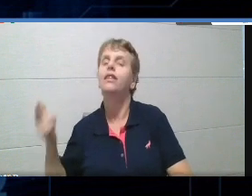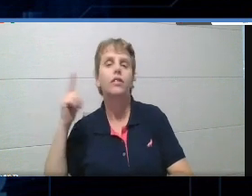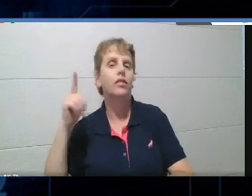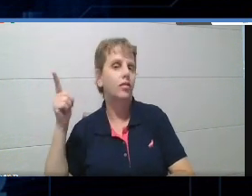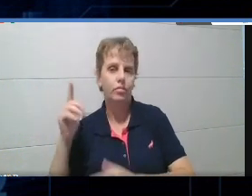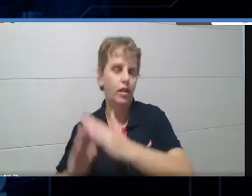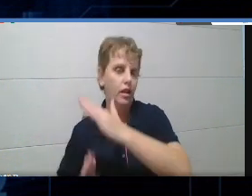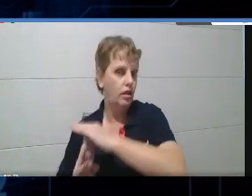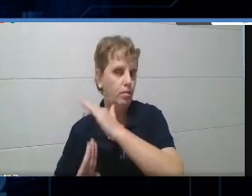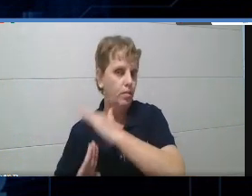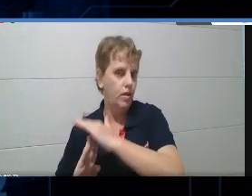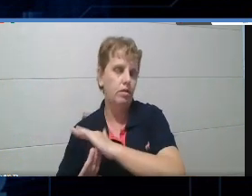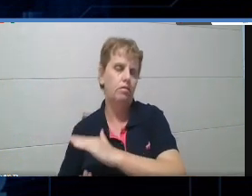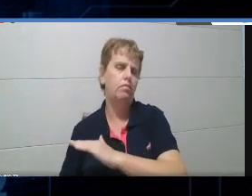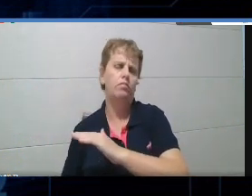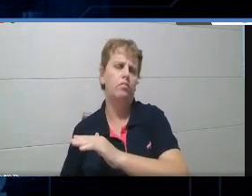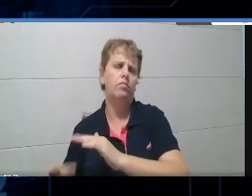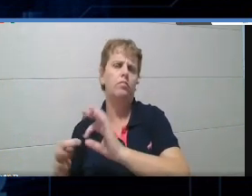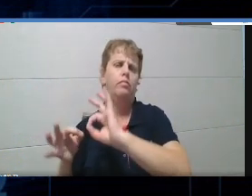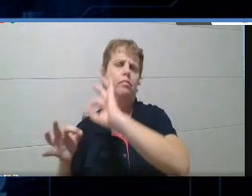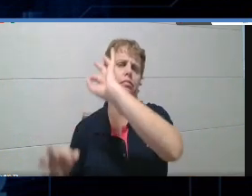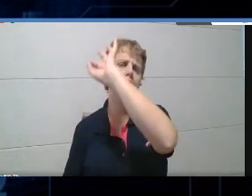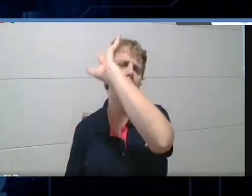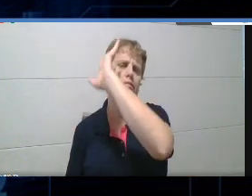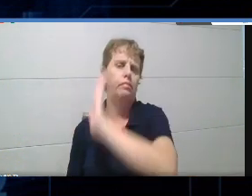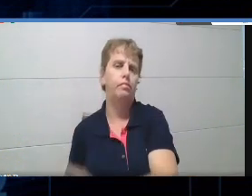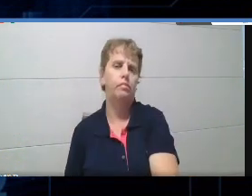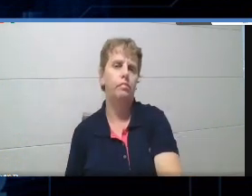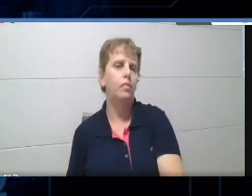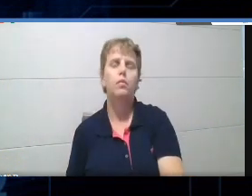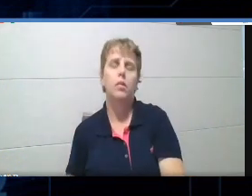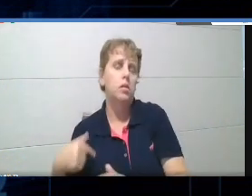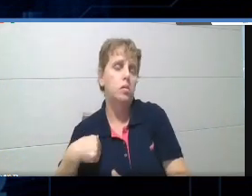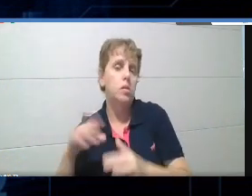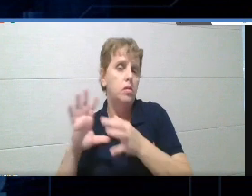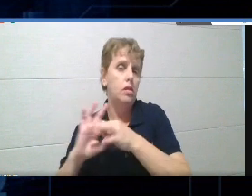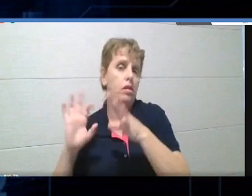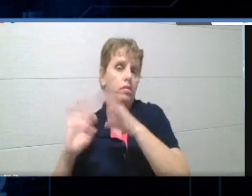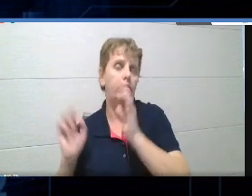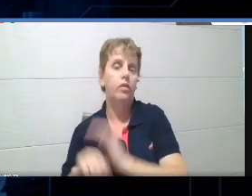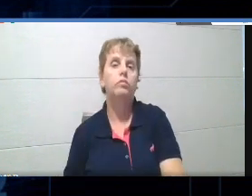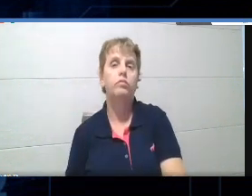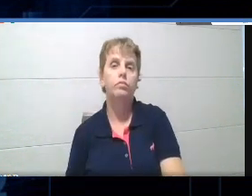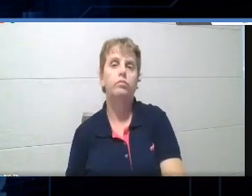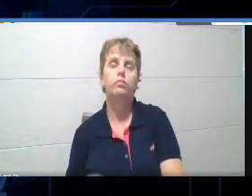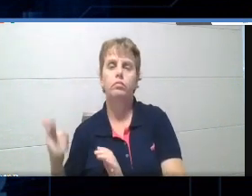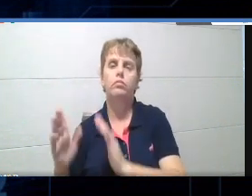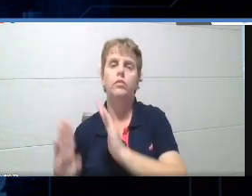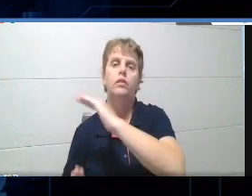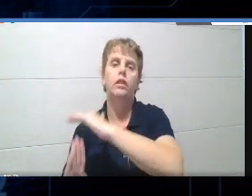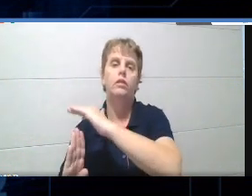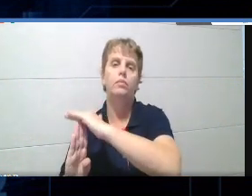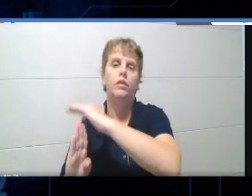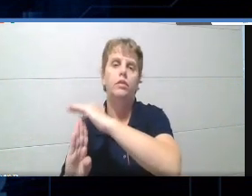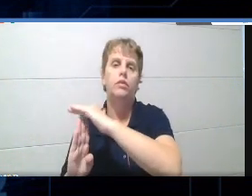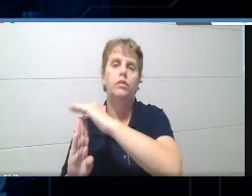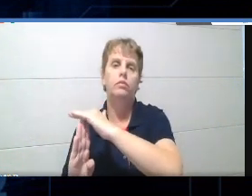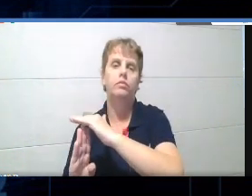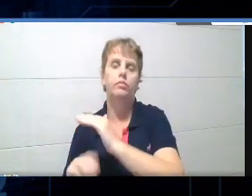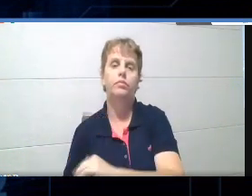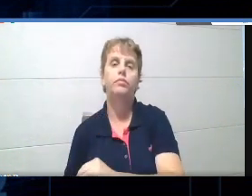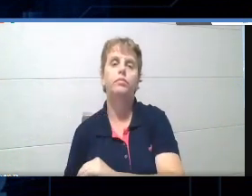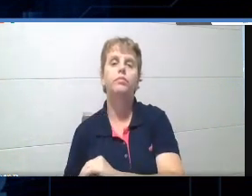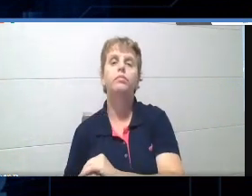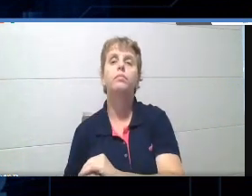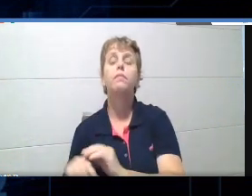caracteres. Eu posso colocar uma questão ali do tamanho que eu desejar, tá? Ele não me limita nesse sentido. Nós não ficamos engessados,